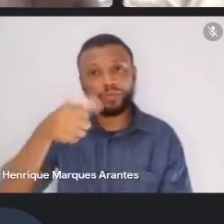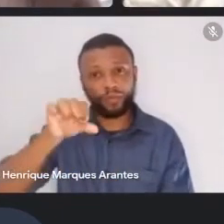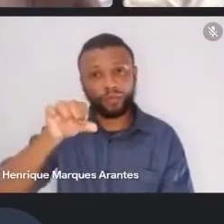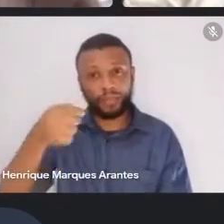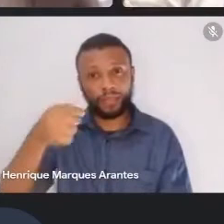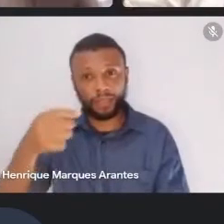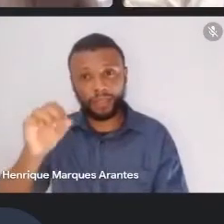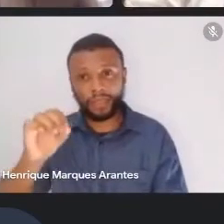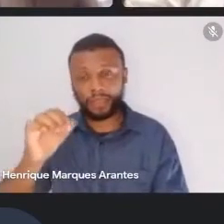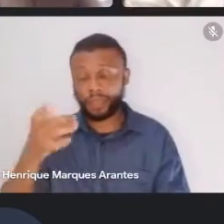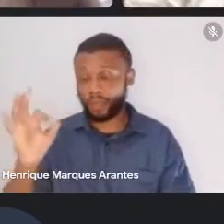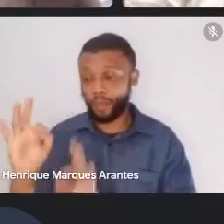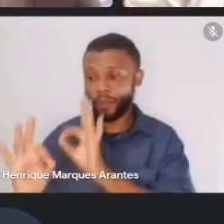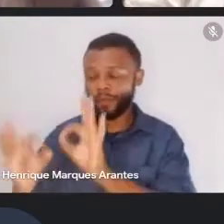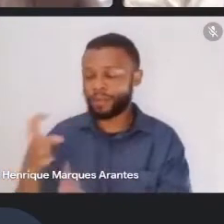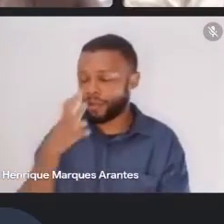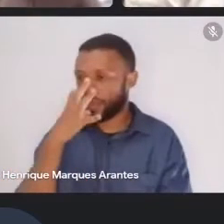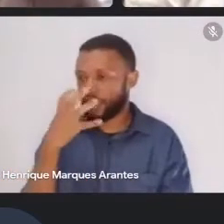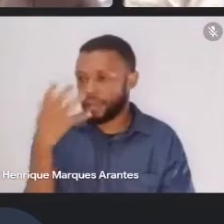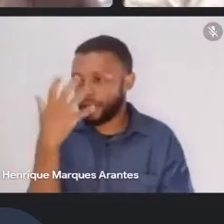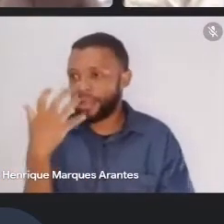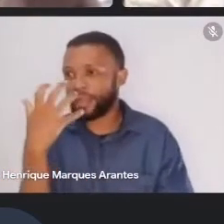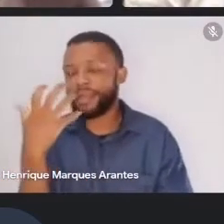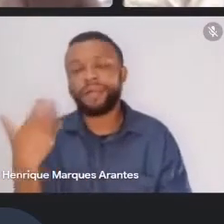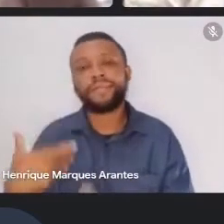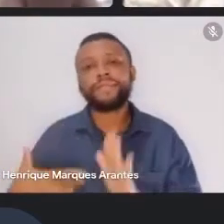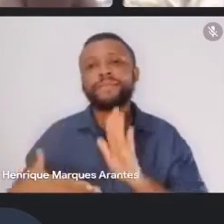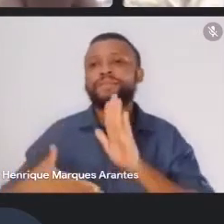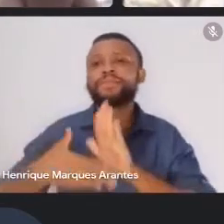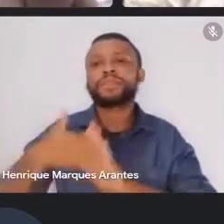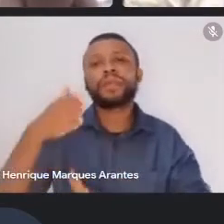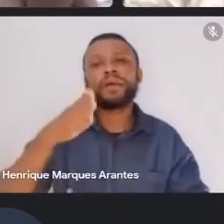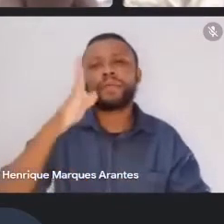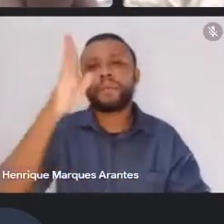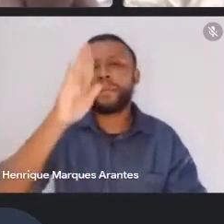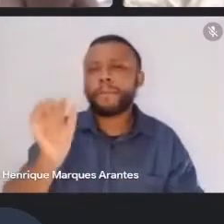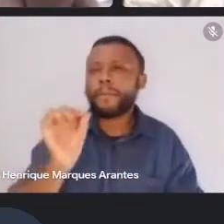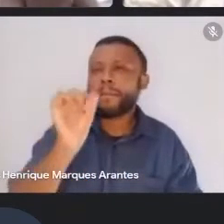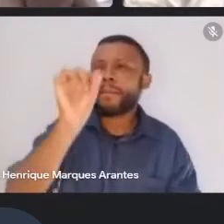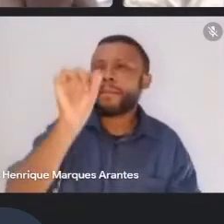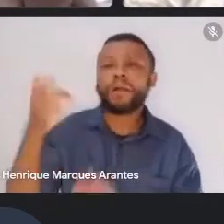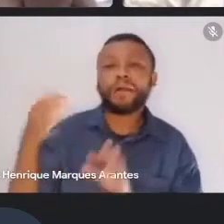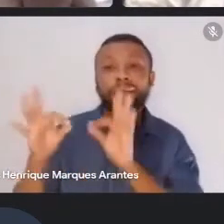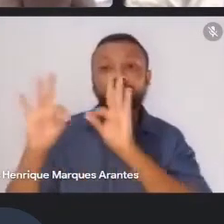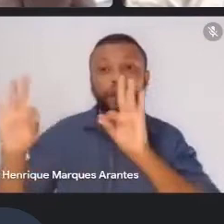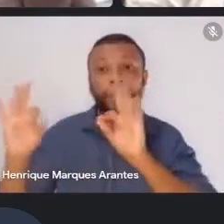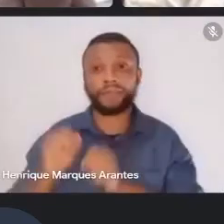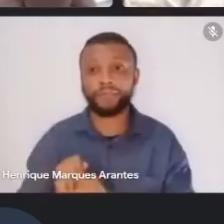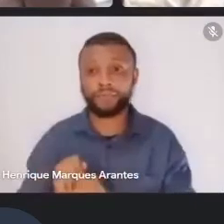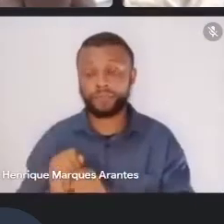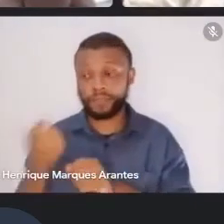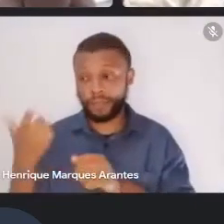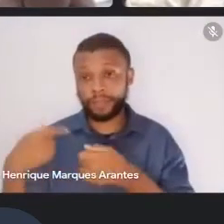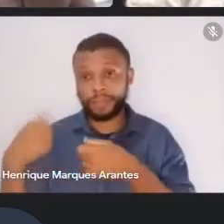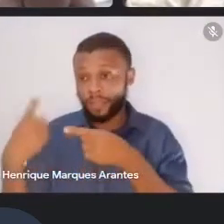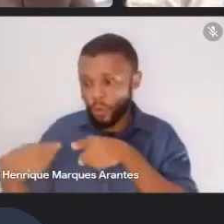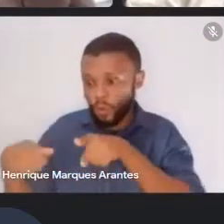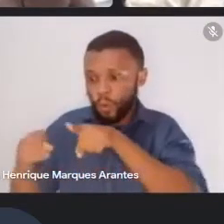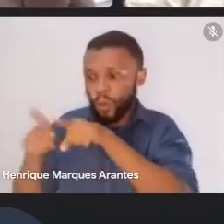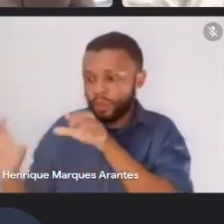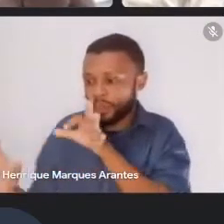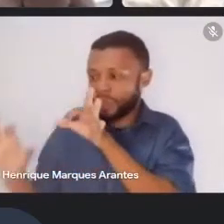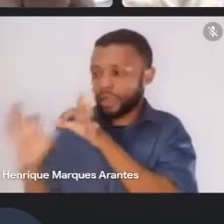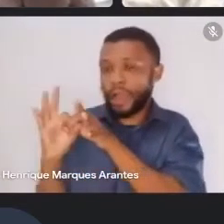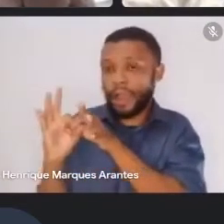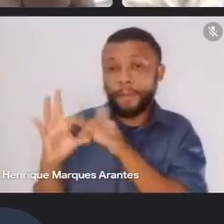pelo Brasil afora com aquela frase do Rondon, integrar para não entregar. E foi isso durante o tempo